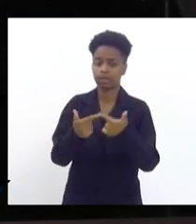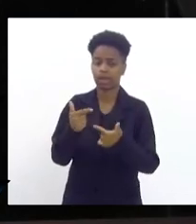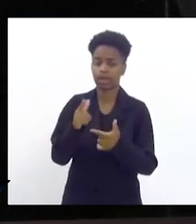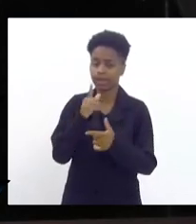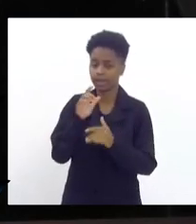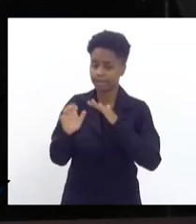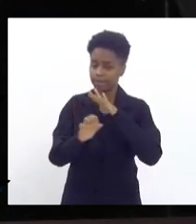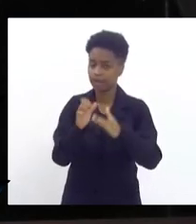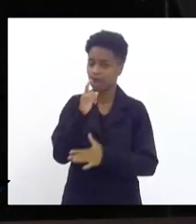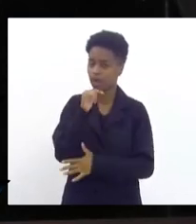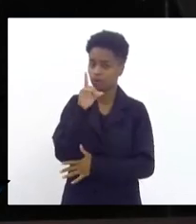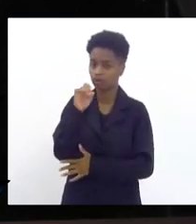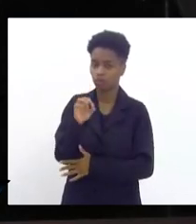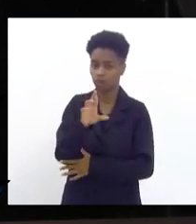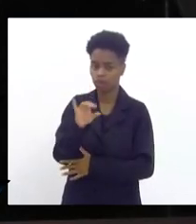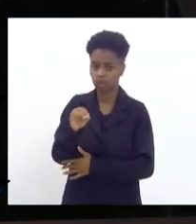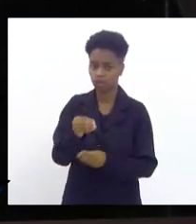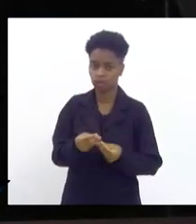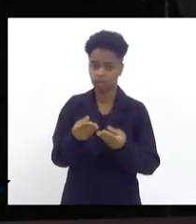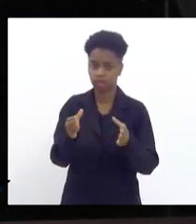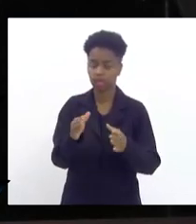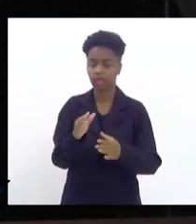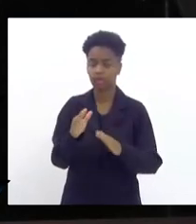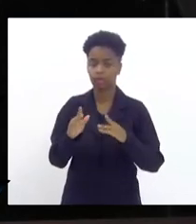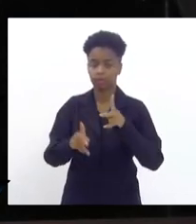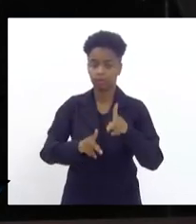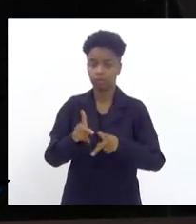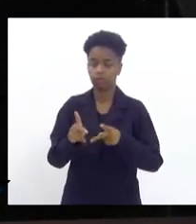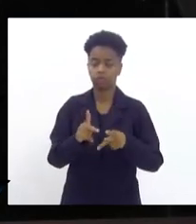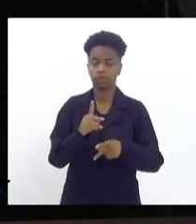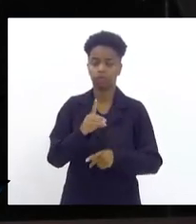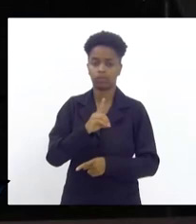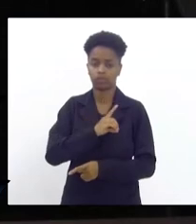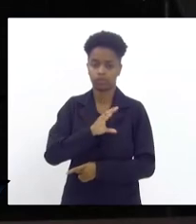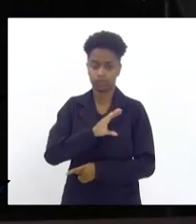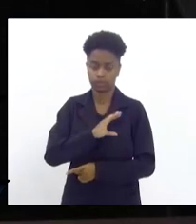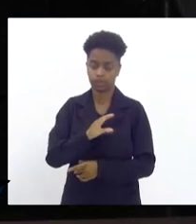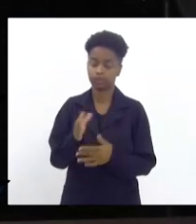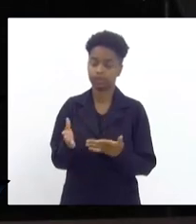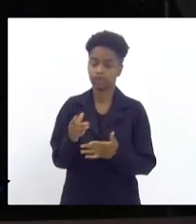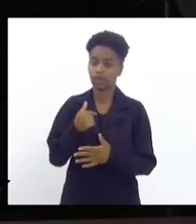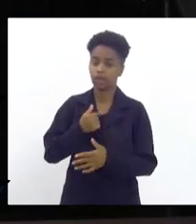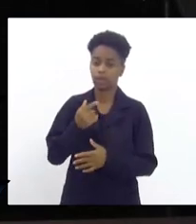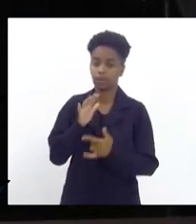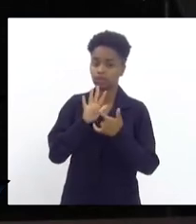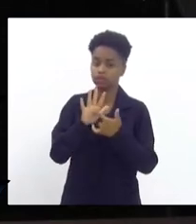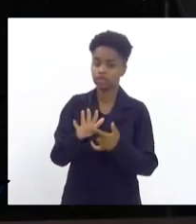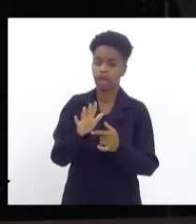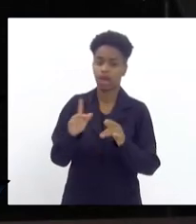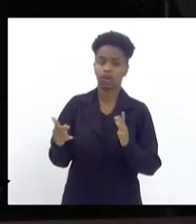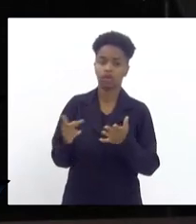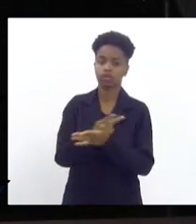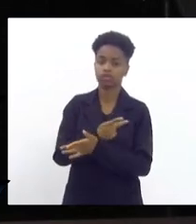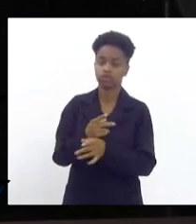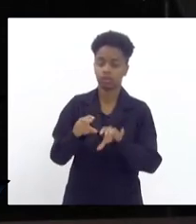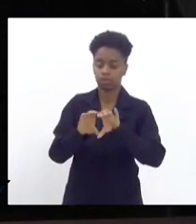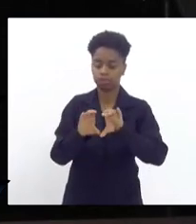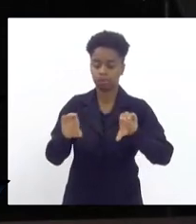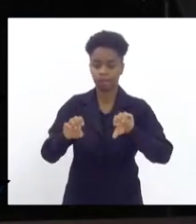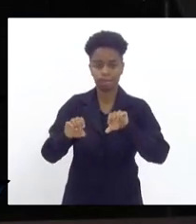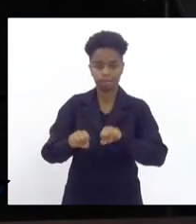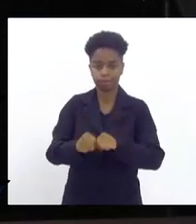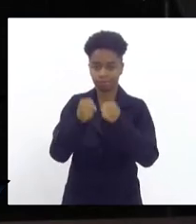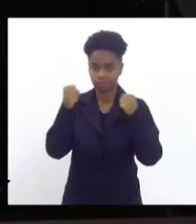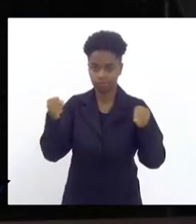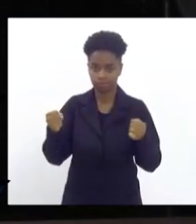oferecendo a população de Duque de Caxias vou dar um exemplo a vossa excelência um caso que aconteceu de rompimento de um duto de 900